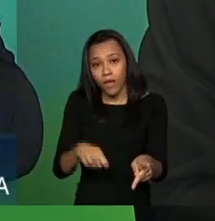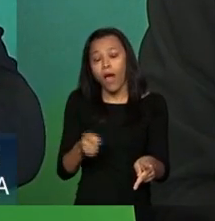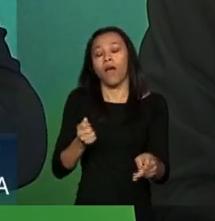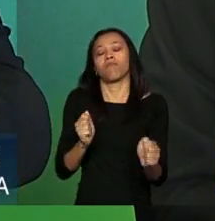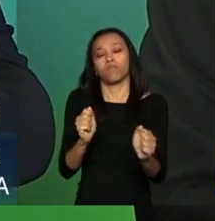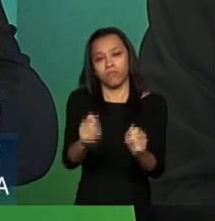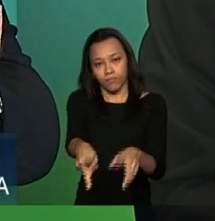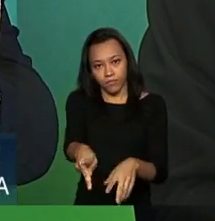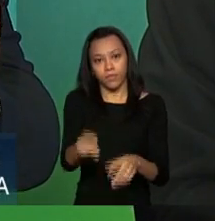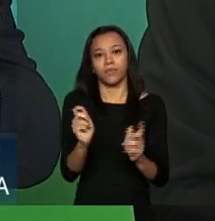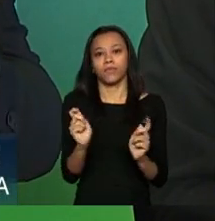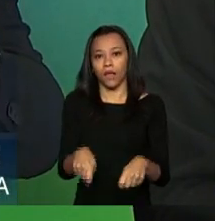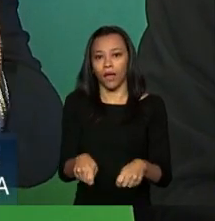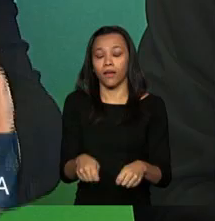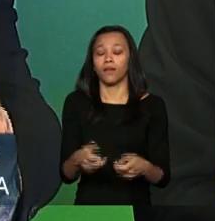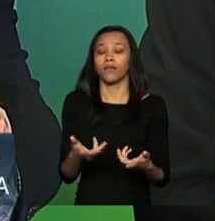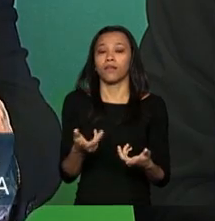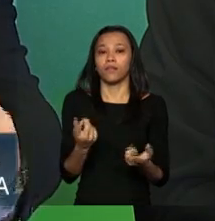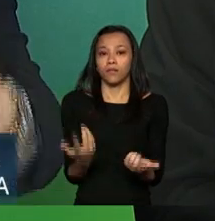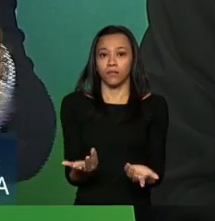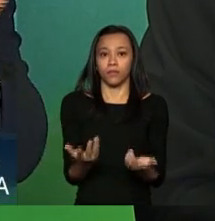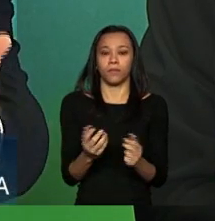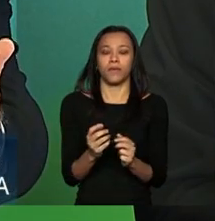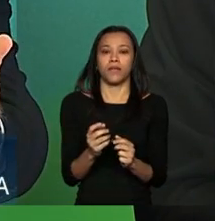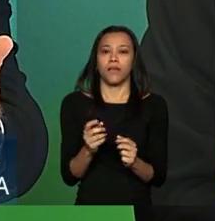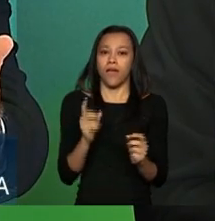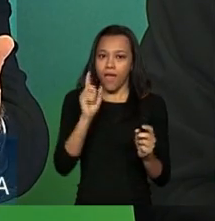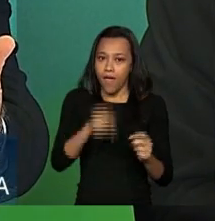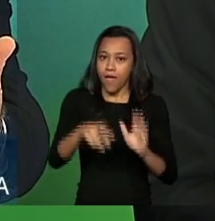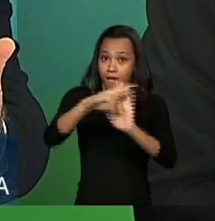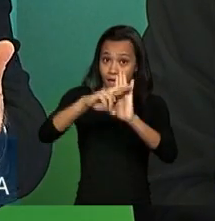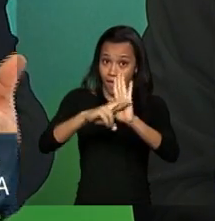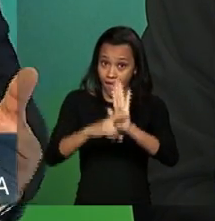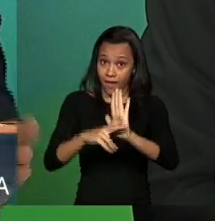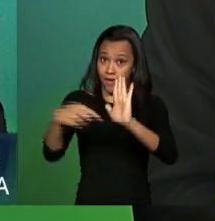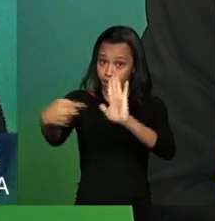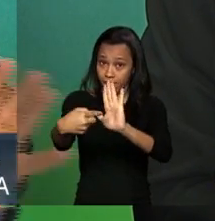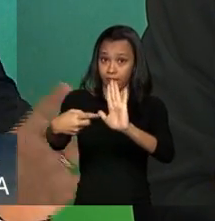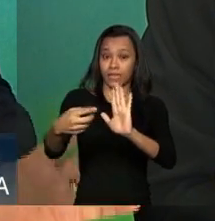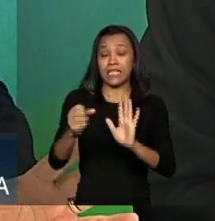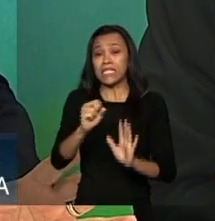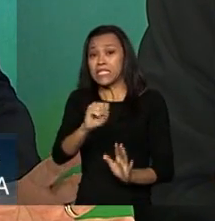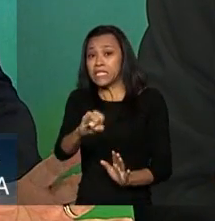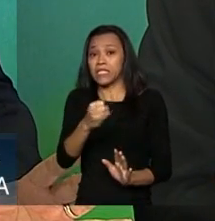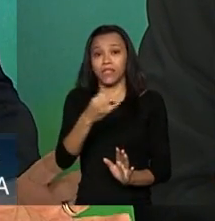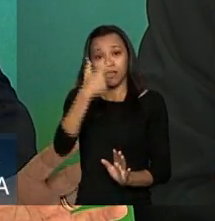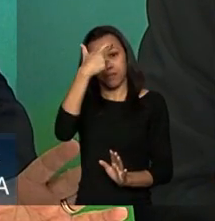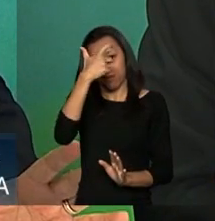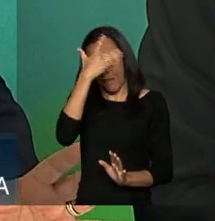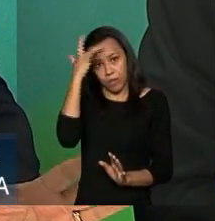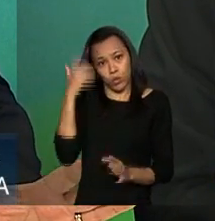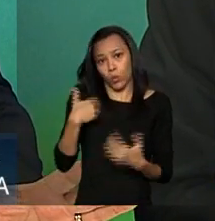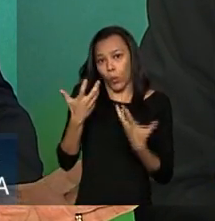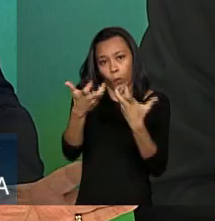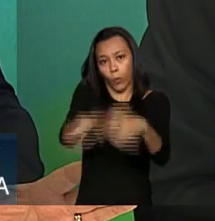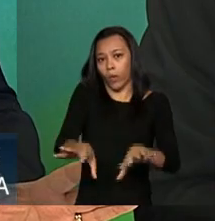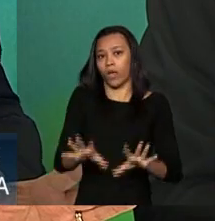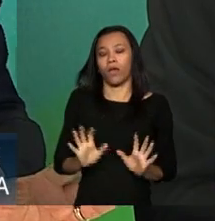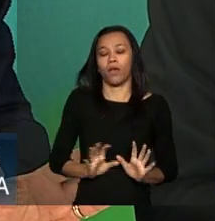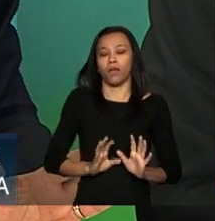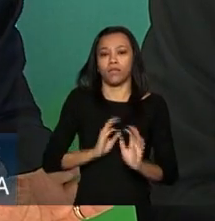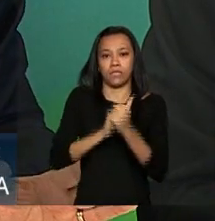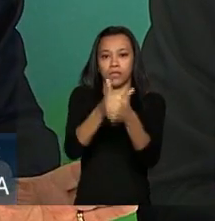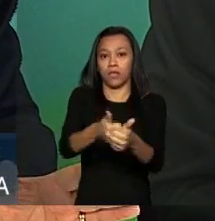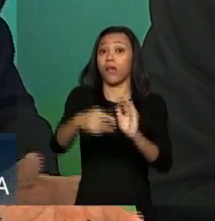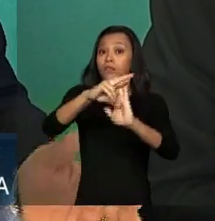Ele vai estar sujeito à regra do fator previdenciário. E se ele não quiser ficar sujeito à regra do